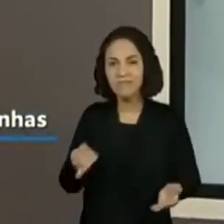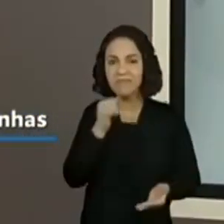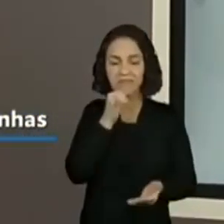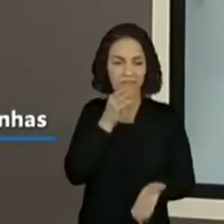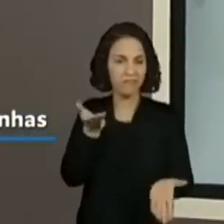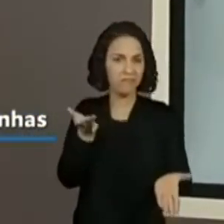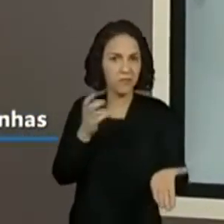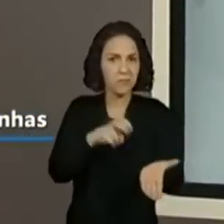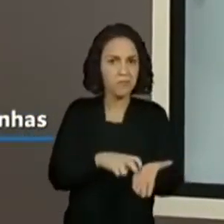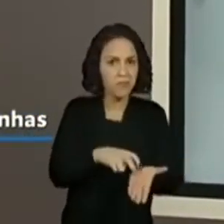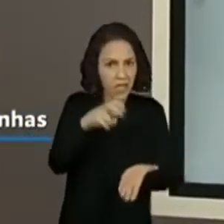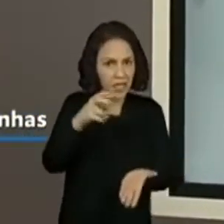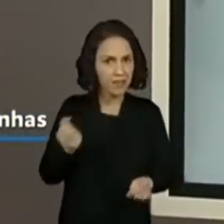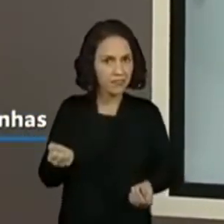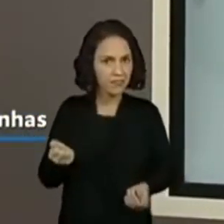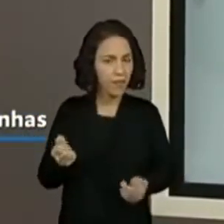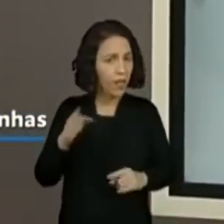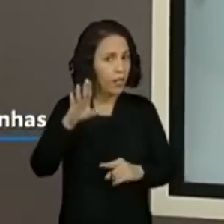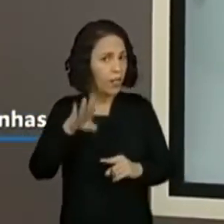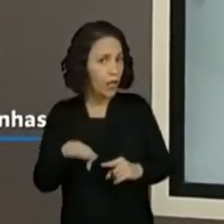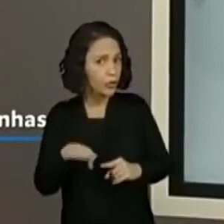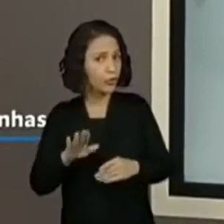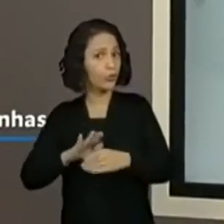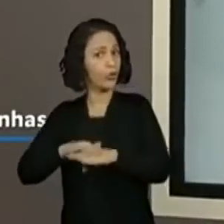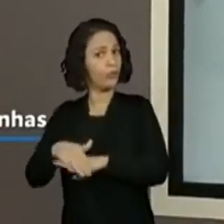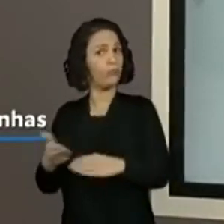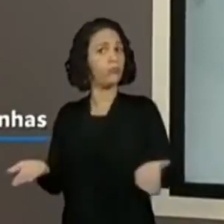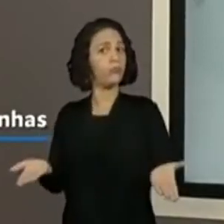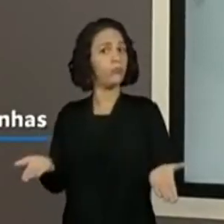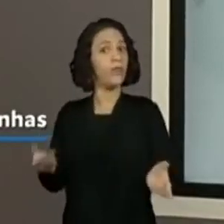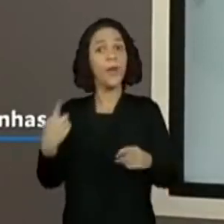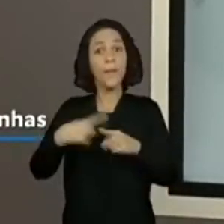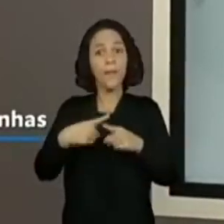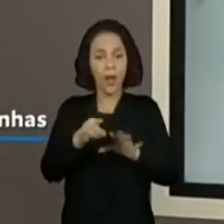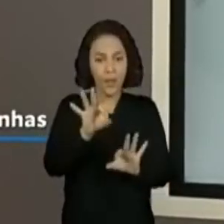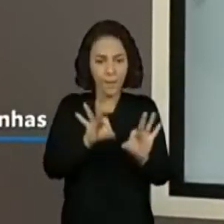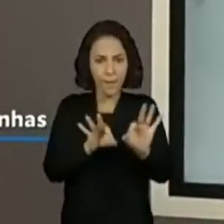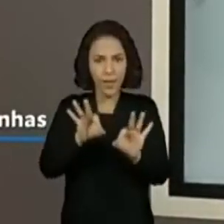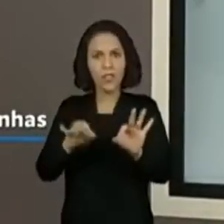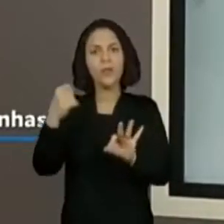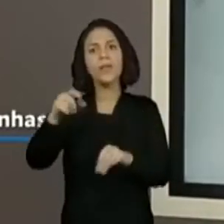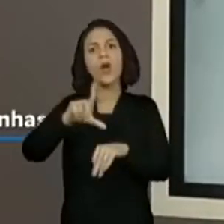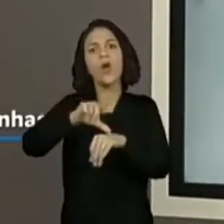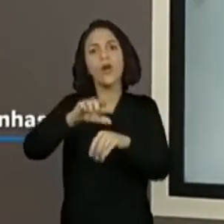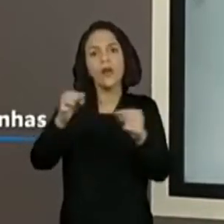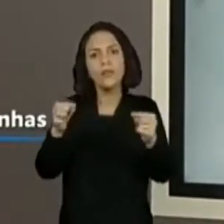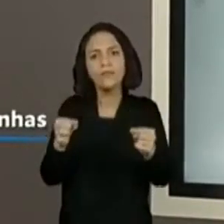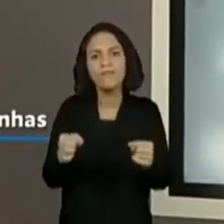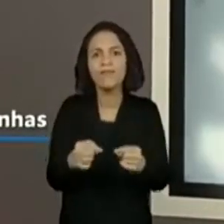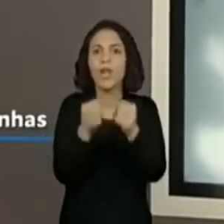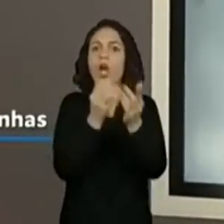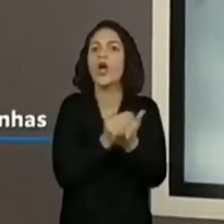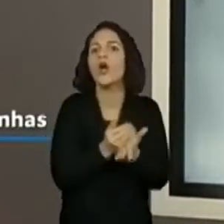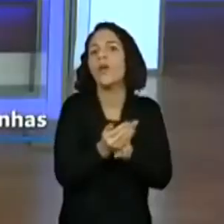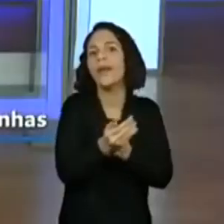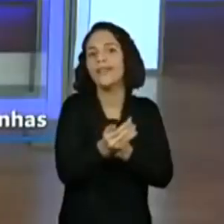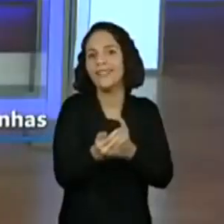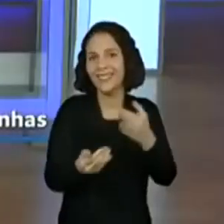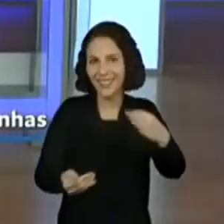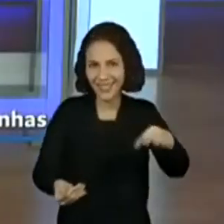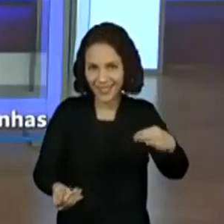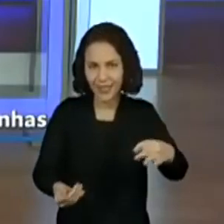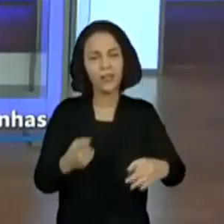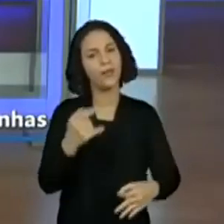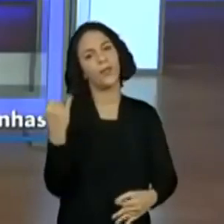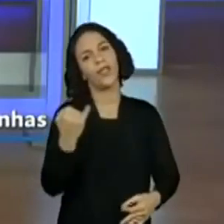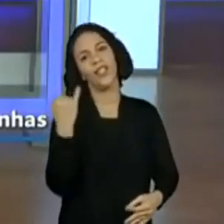acontecer. Porque o dia tem 24 horas. Normalmente, quando a gente planeja, a gente tem um horário, pelo menos o de início. Correto. Isso